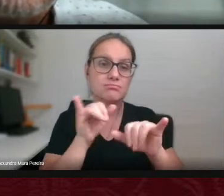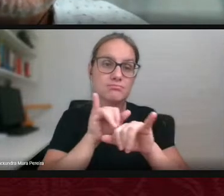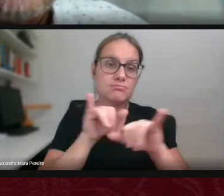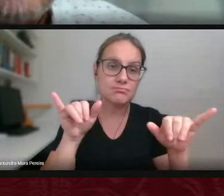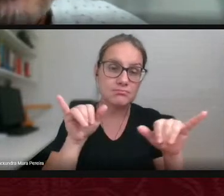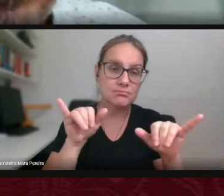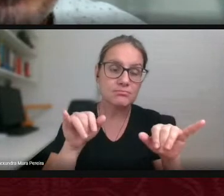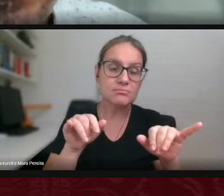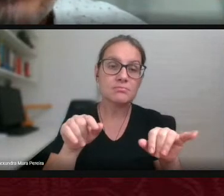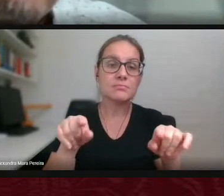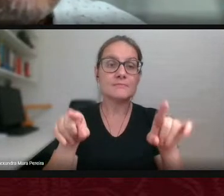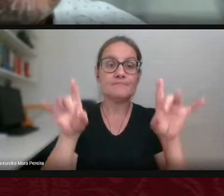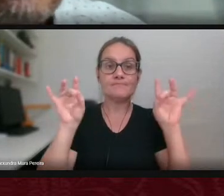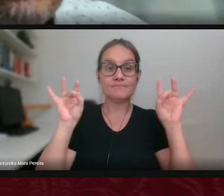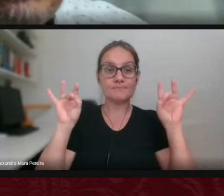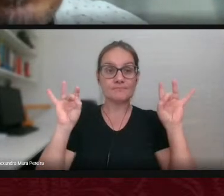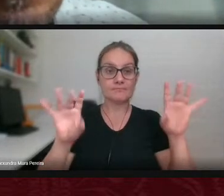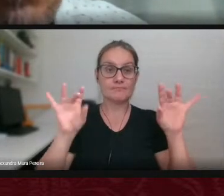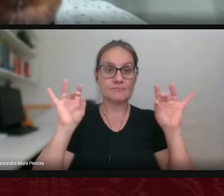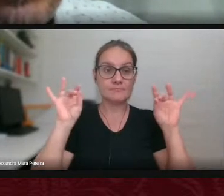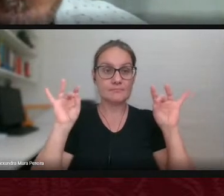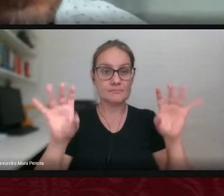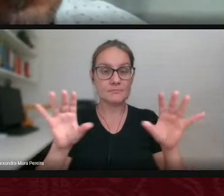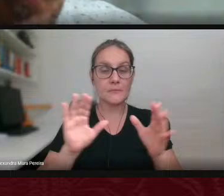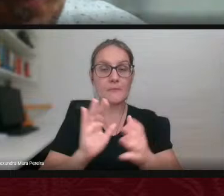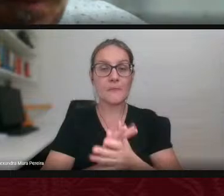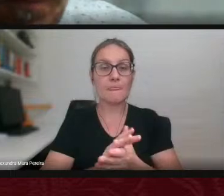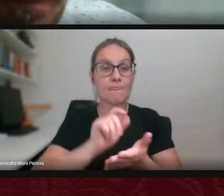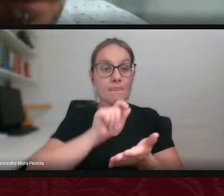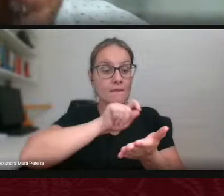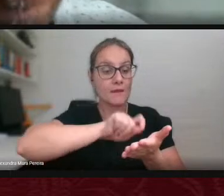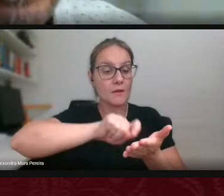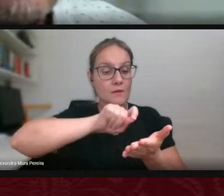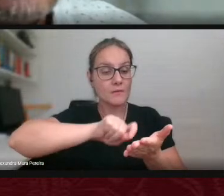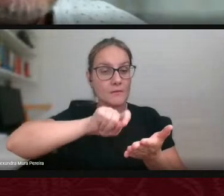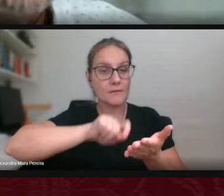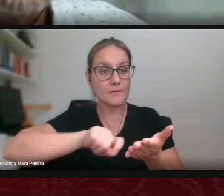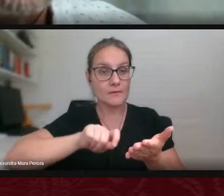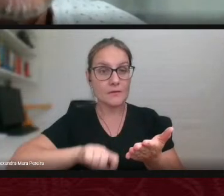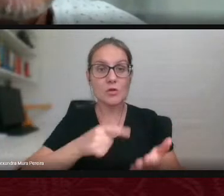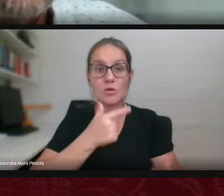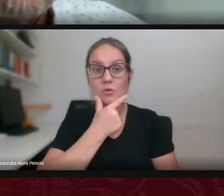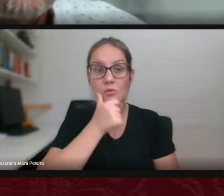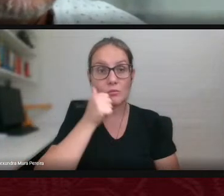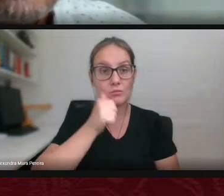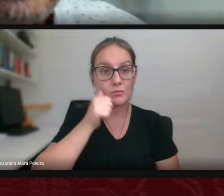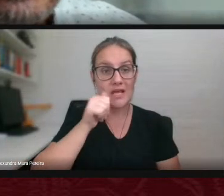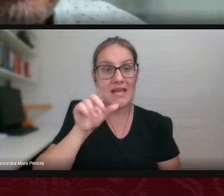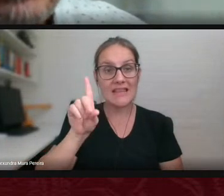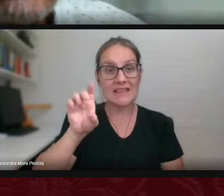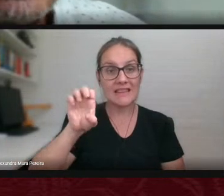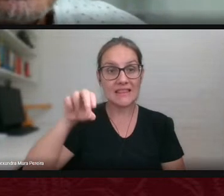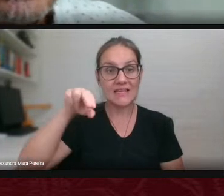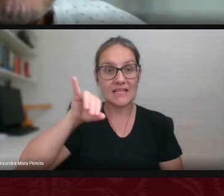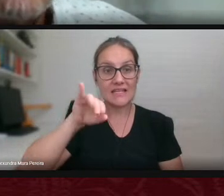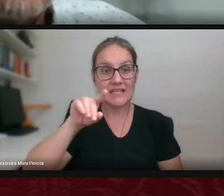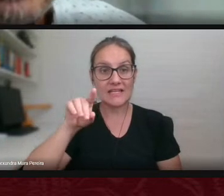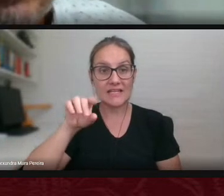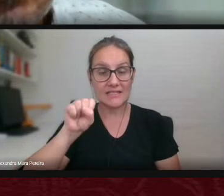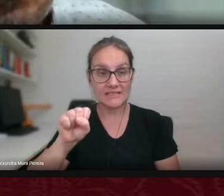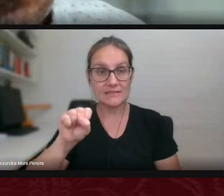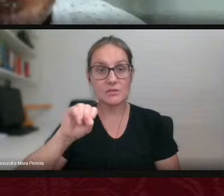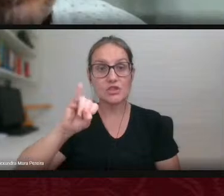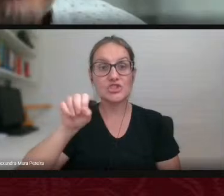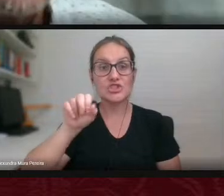especial que foi escrito pela Denise Franco pelo James